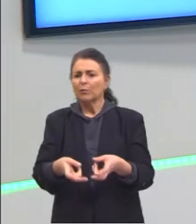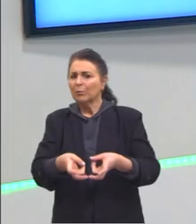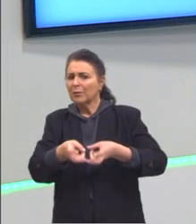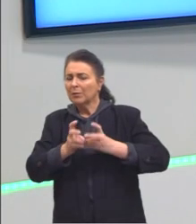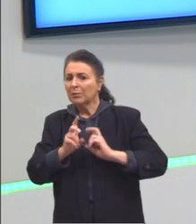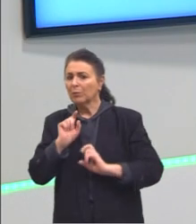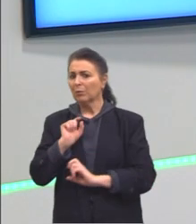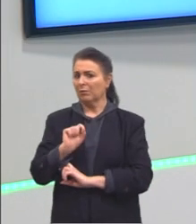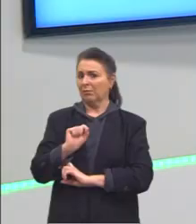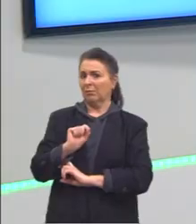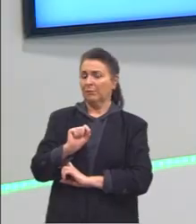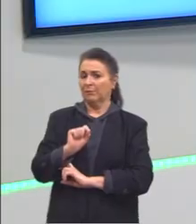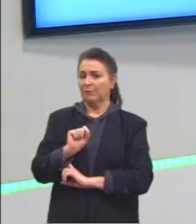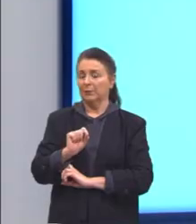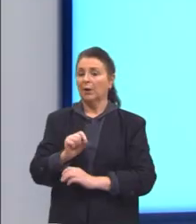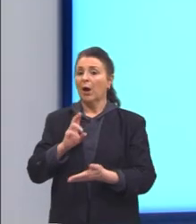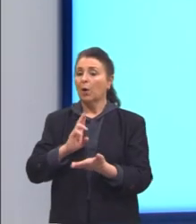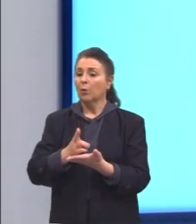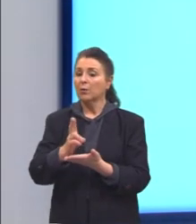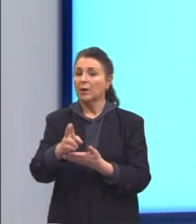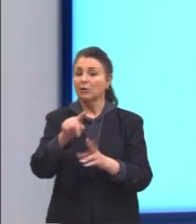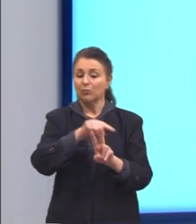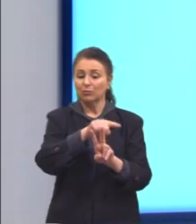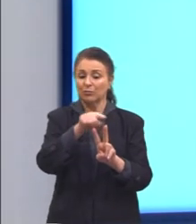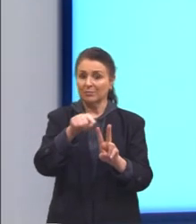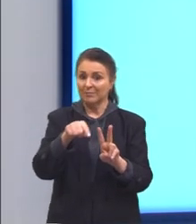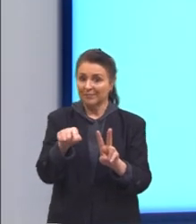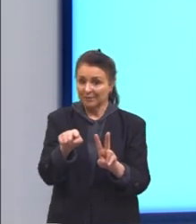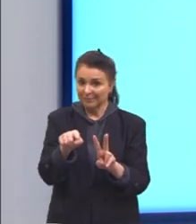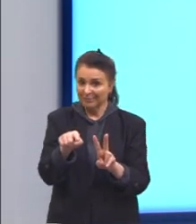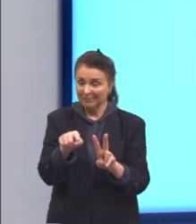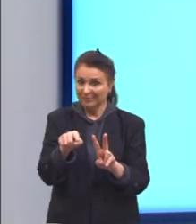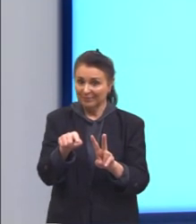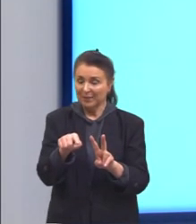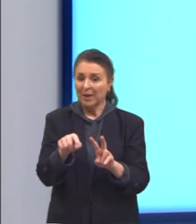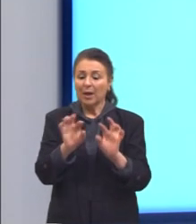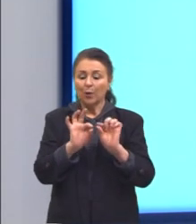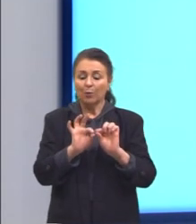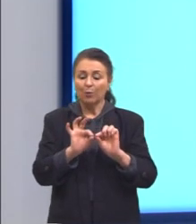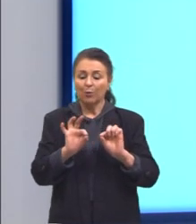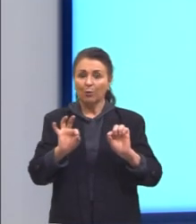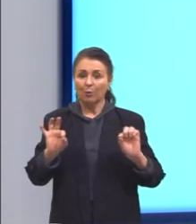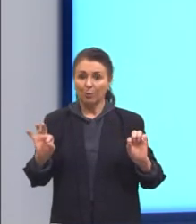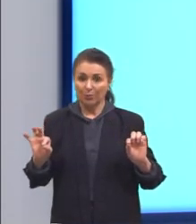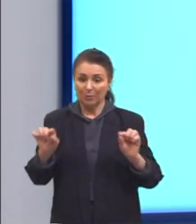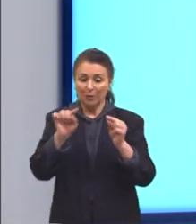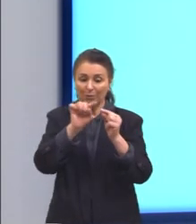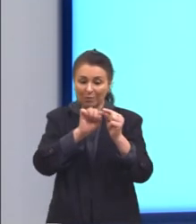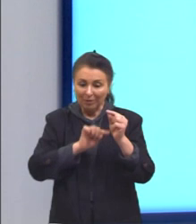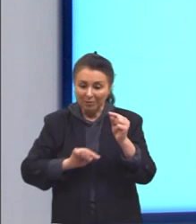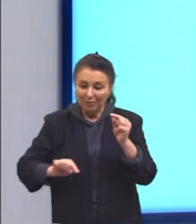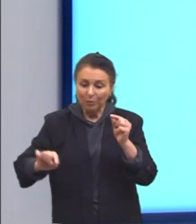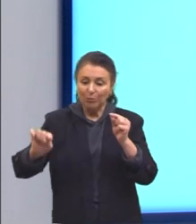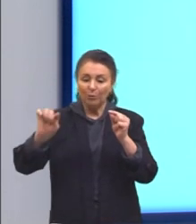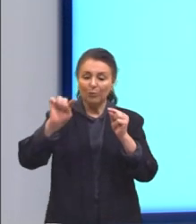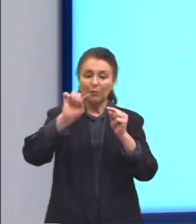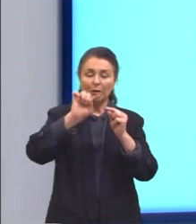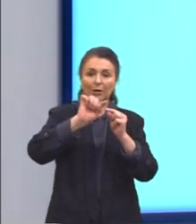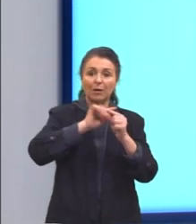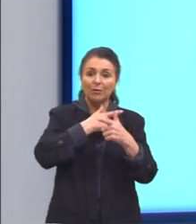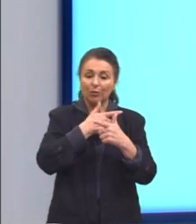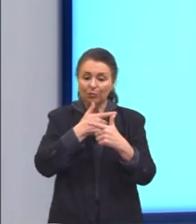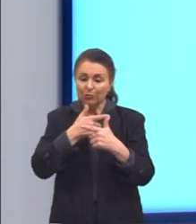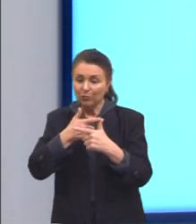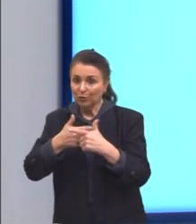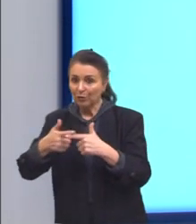que a constante pi é exatamente ali o comprimento da circunferência dividido pelo